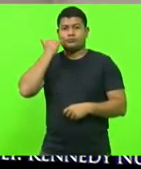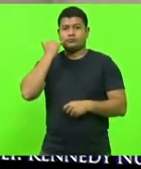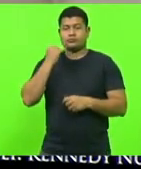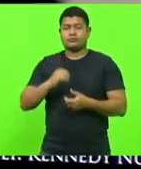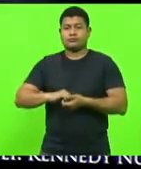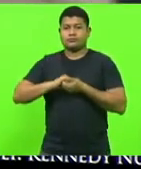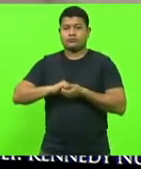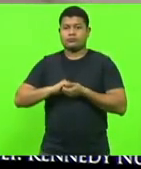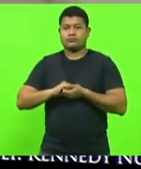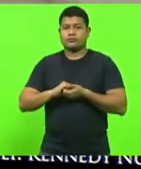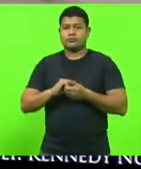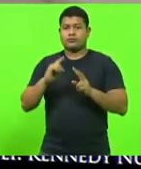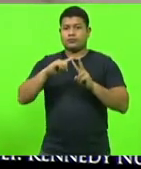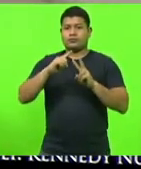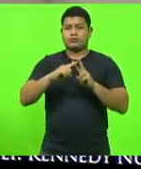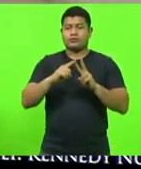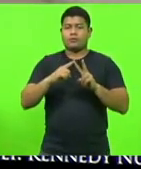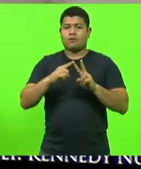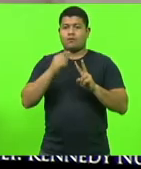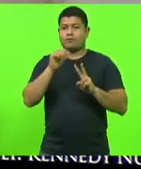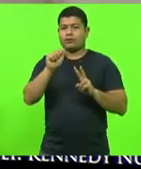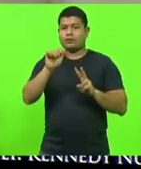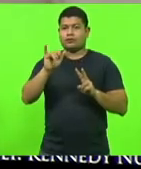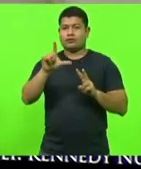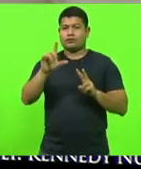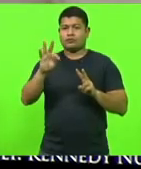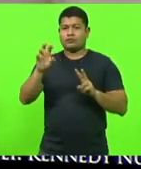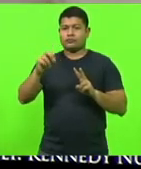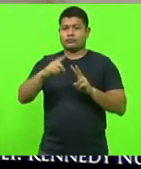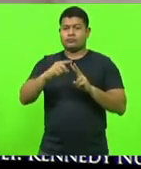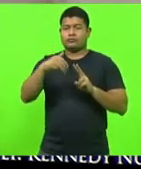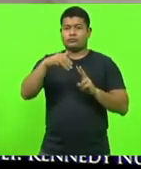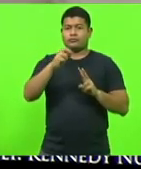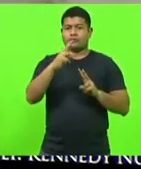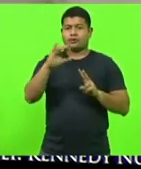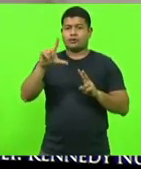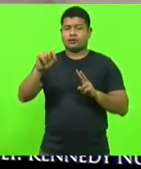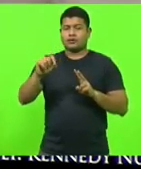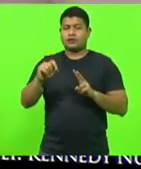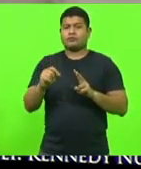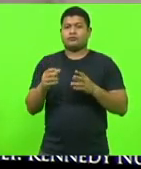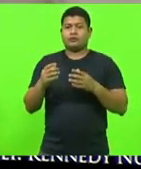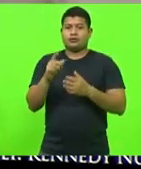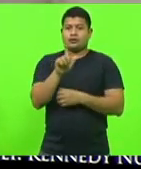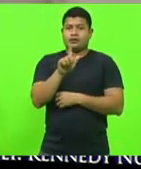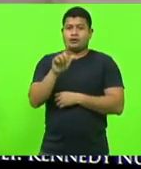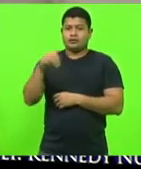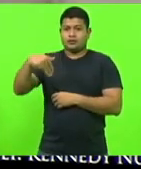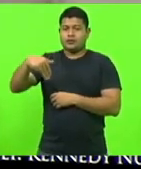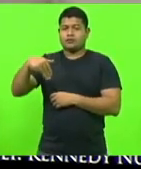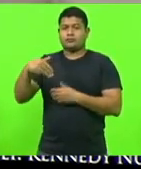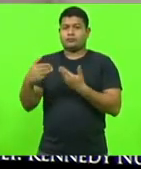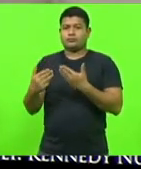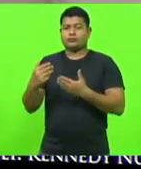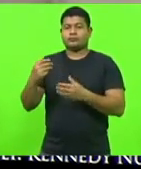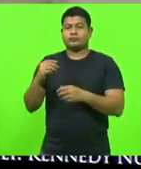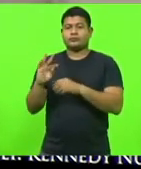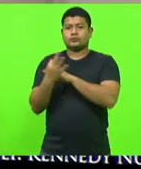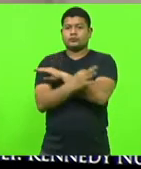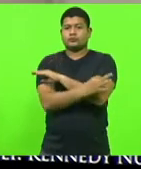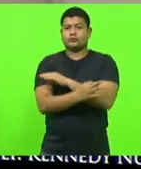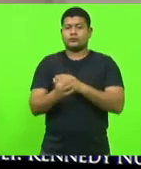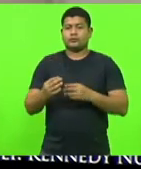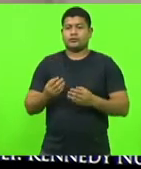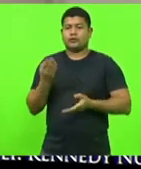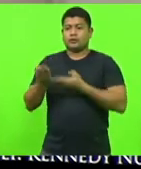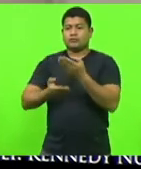Cumprimentando os agentes Ailton e Marcelo, da Guarda Municipal de Tubarão, que em atendimento a acidente de trânsito, isolaram o local e